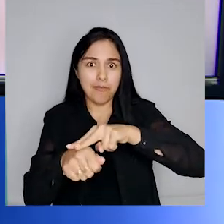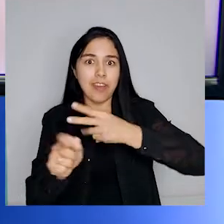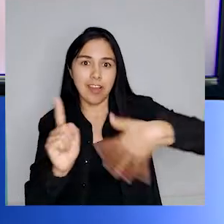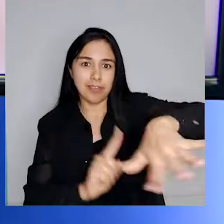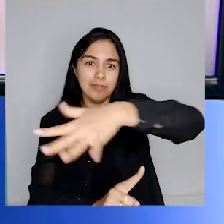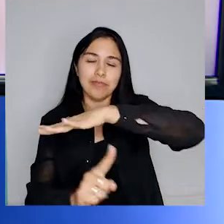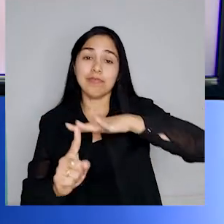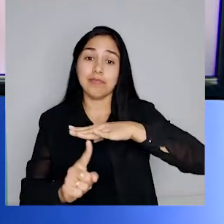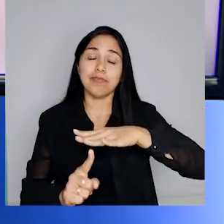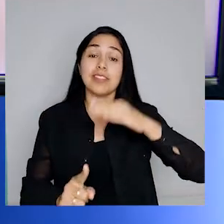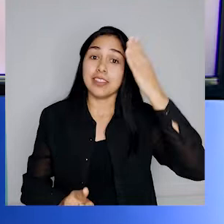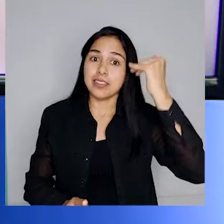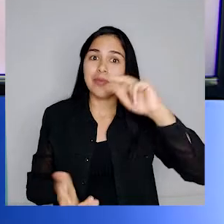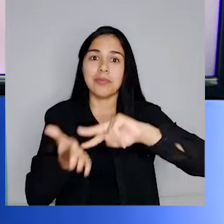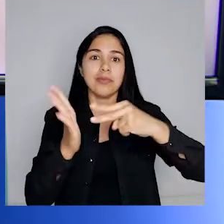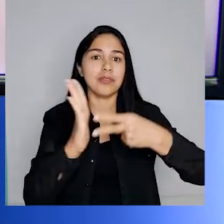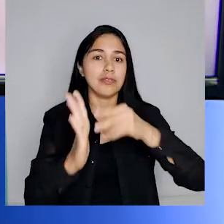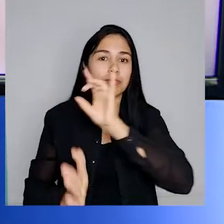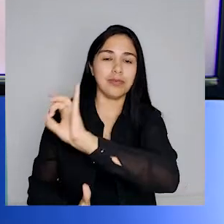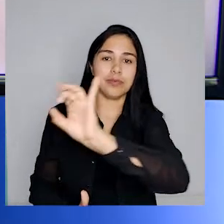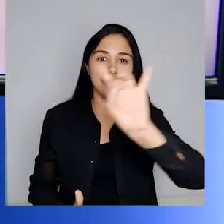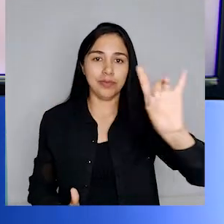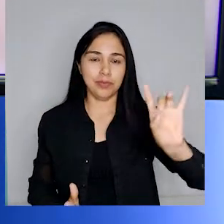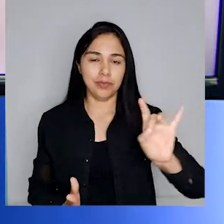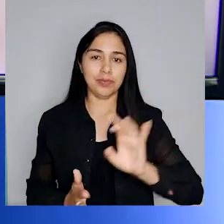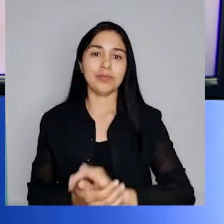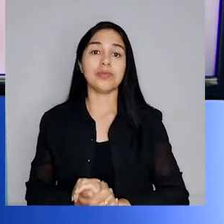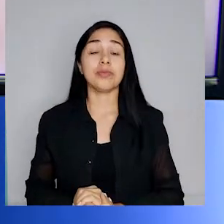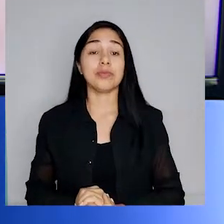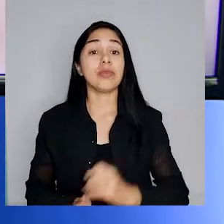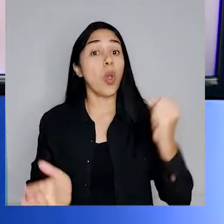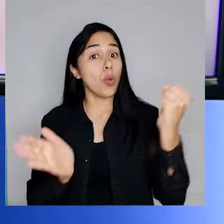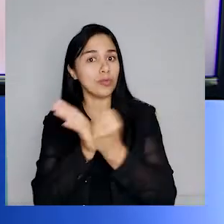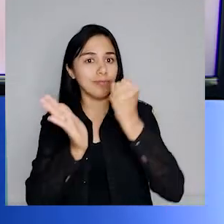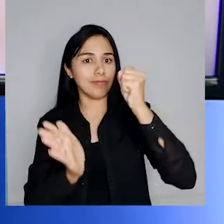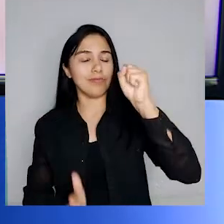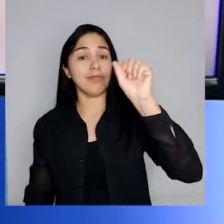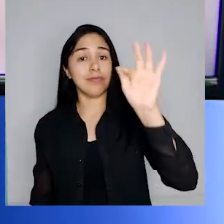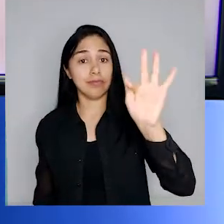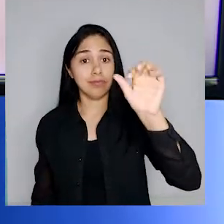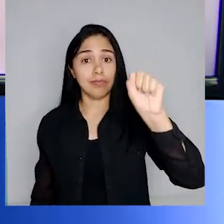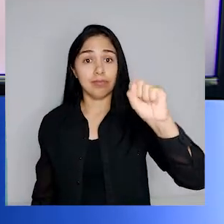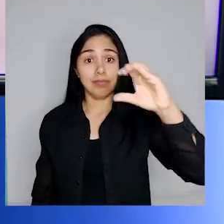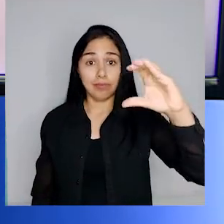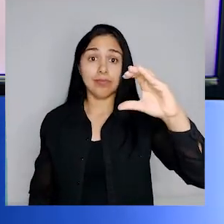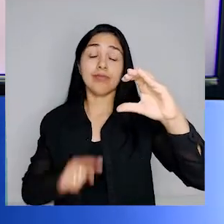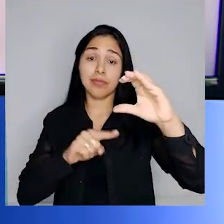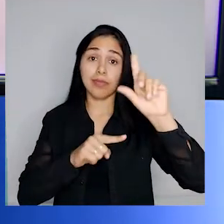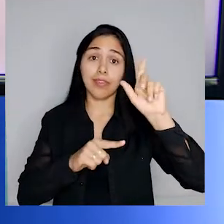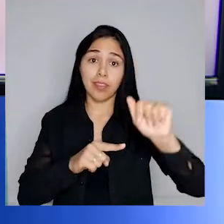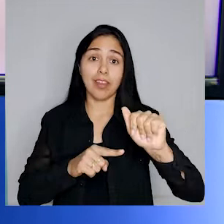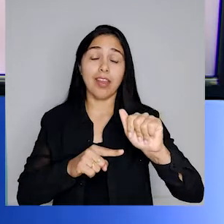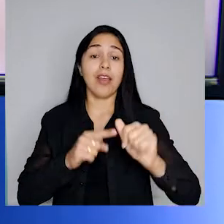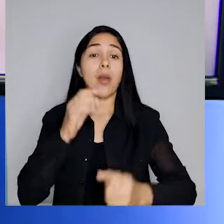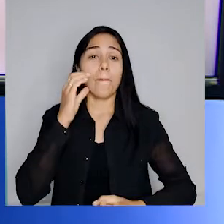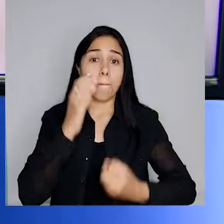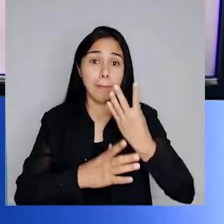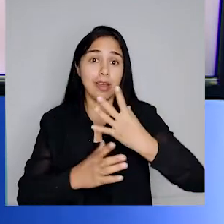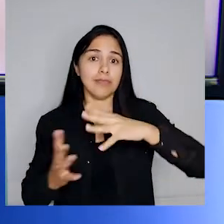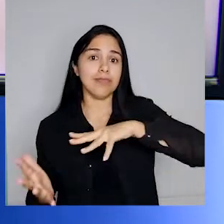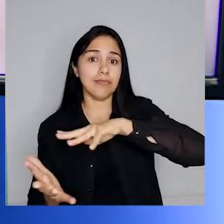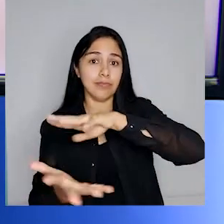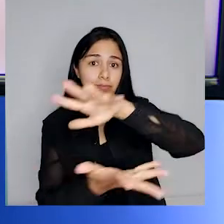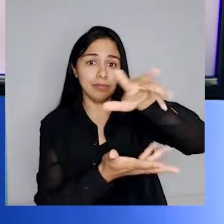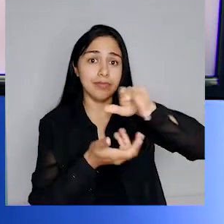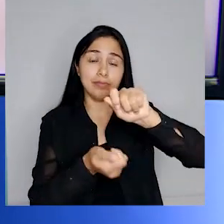respectivos significados. O selo FSC é uma certificação internacional, concedida a empresas